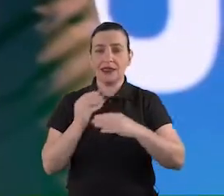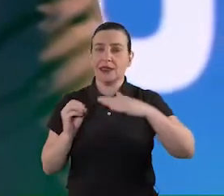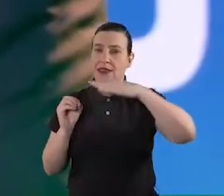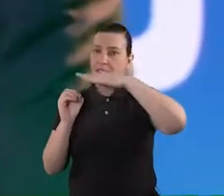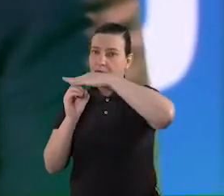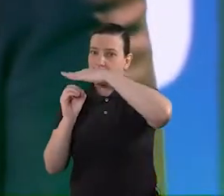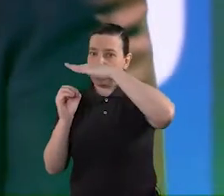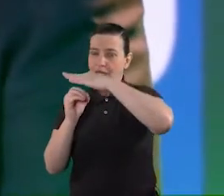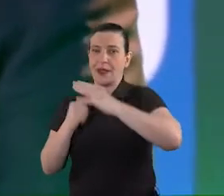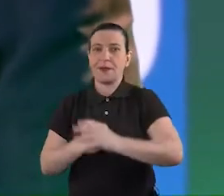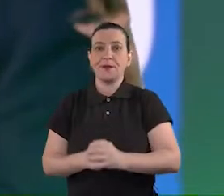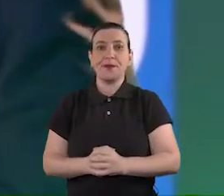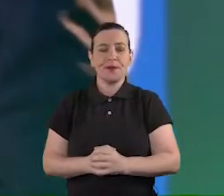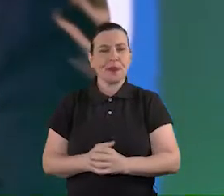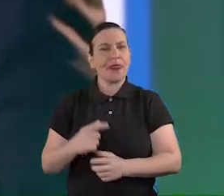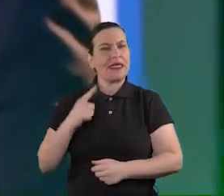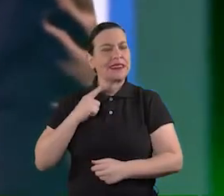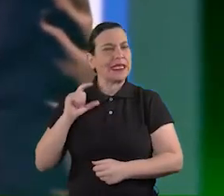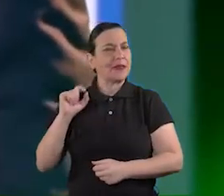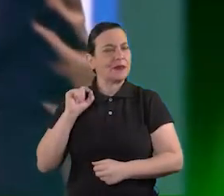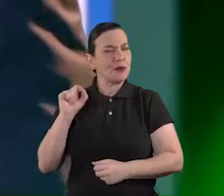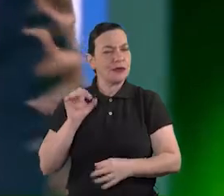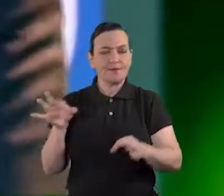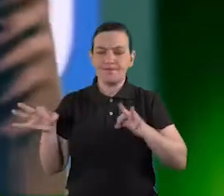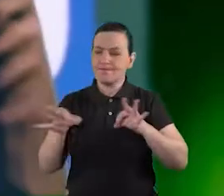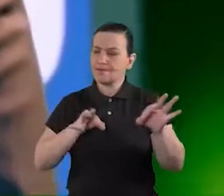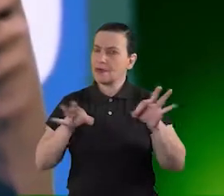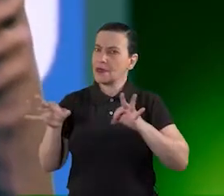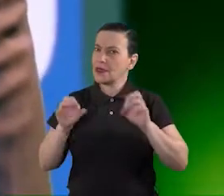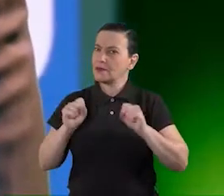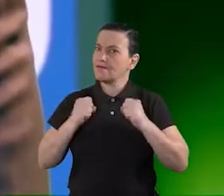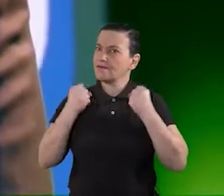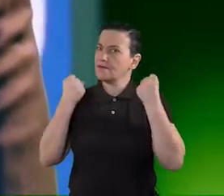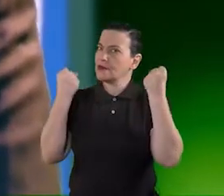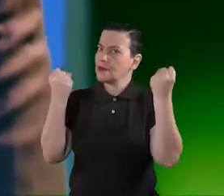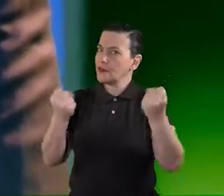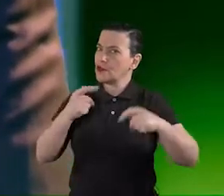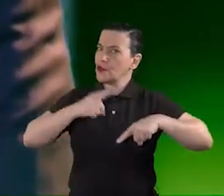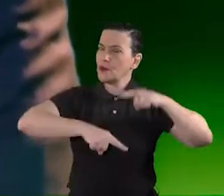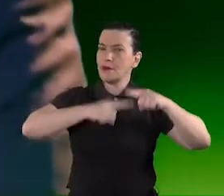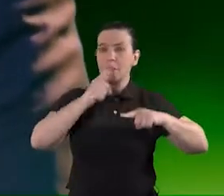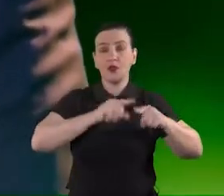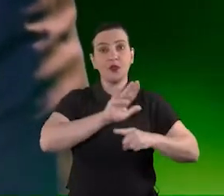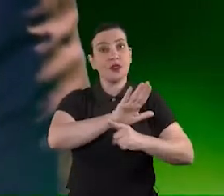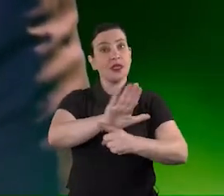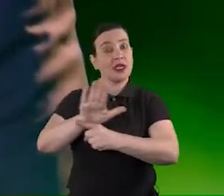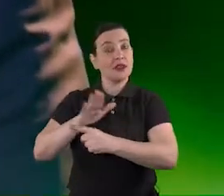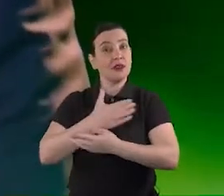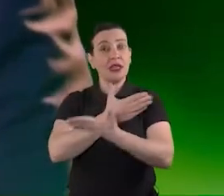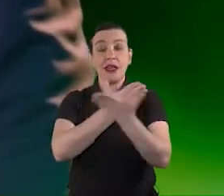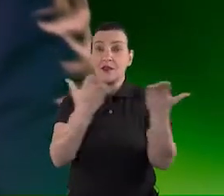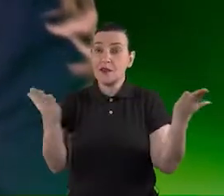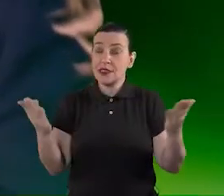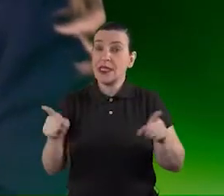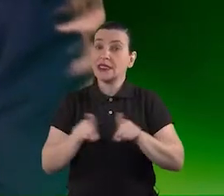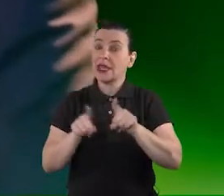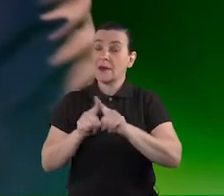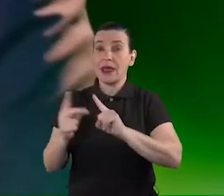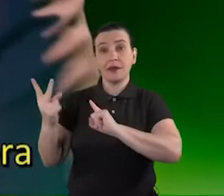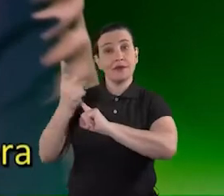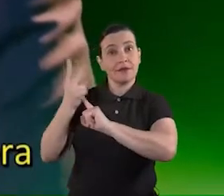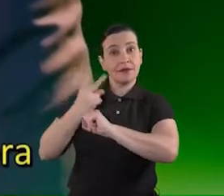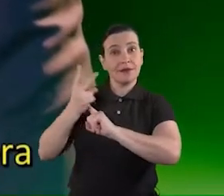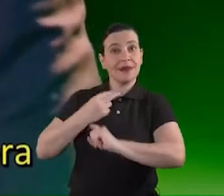na do terra temos sido os consistentes em nossos esforços de fornecer produtos que ajudam você na sua abordagem pessoal de bem-estar